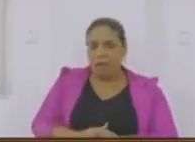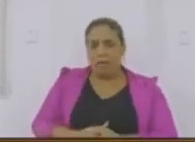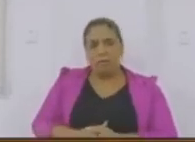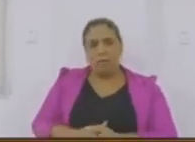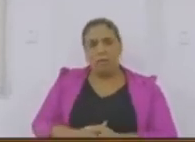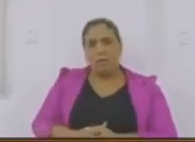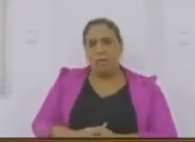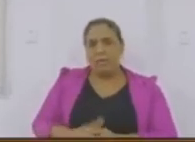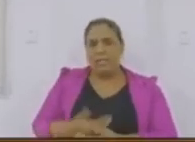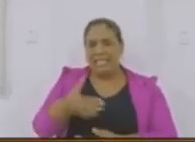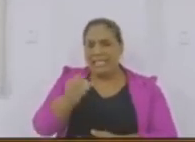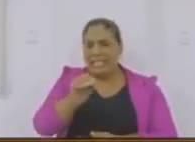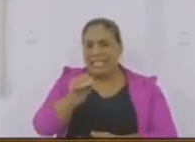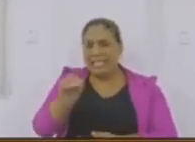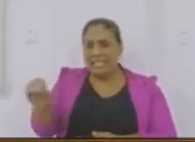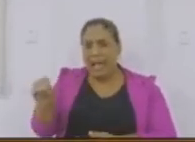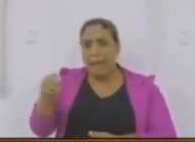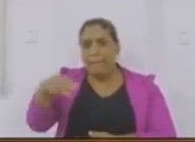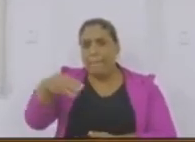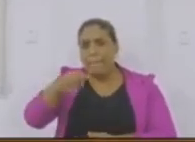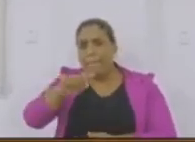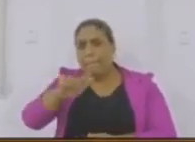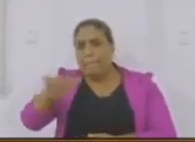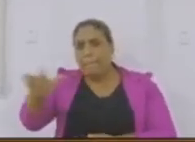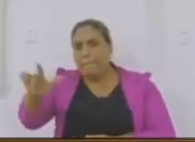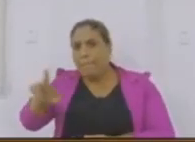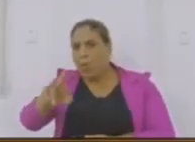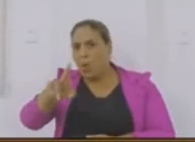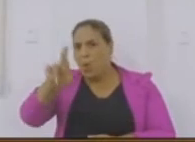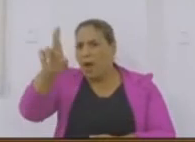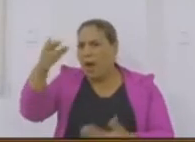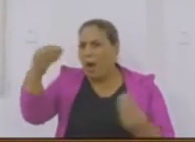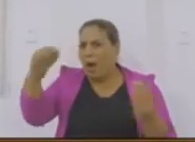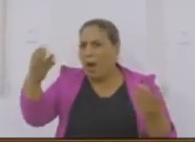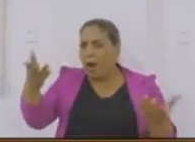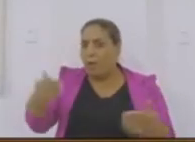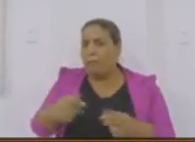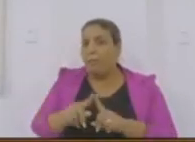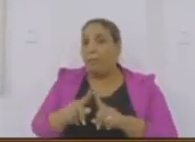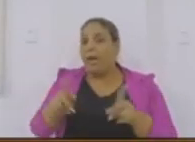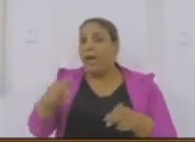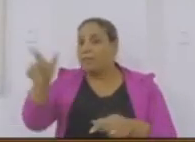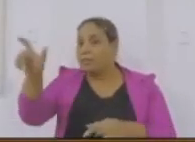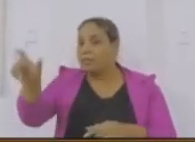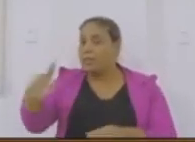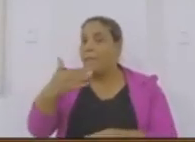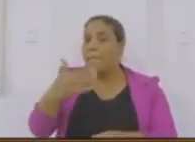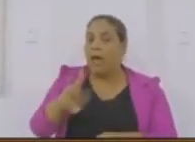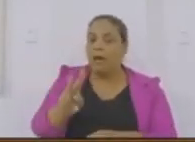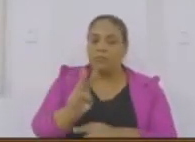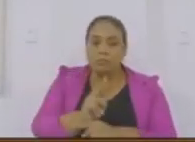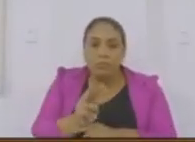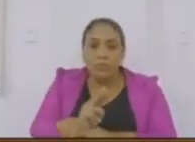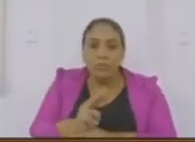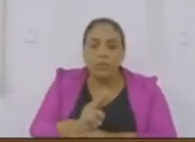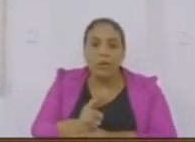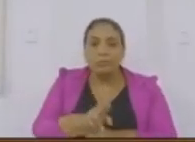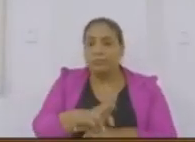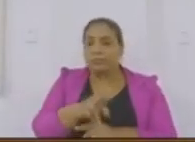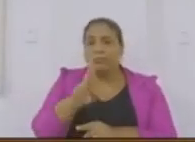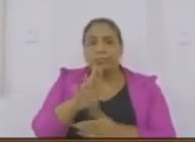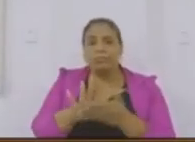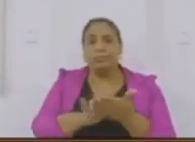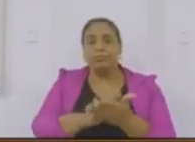levou R 100 mil. Mas na hora que eu peço para fiscalizar, não vem a minha resposta.